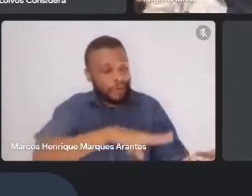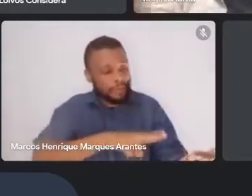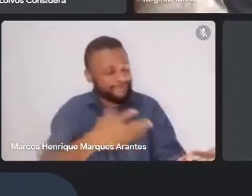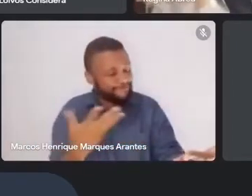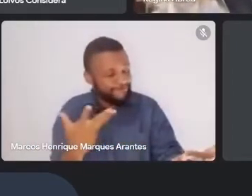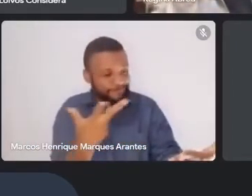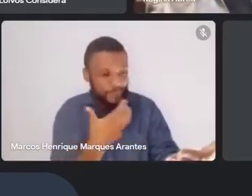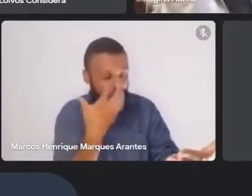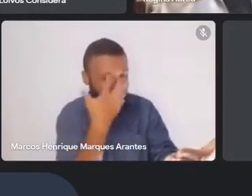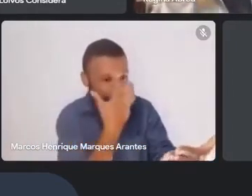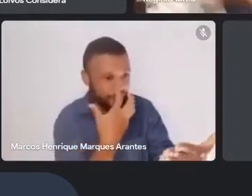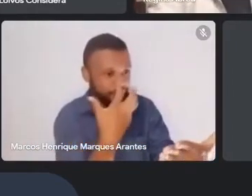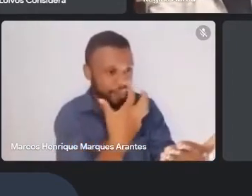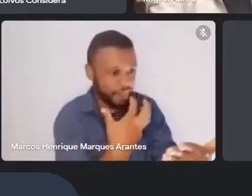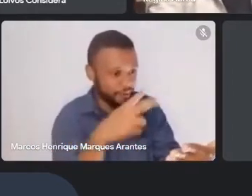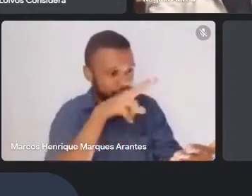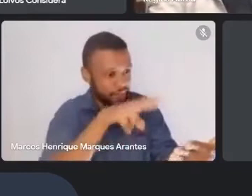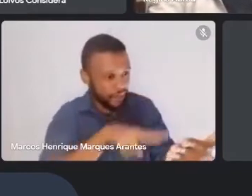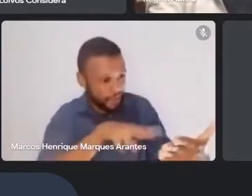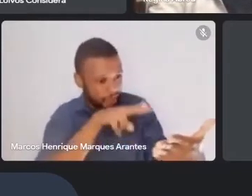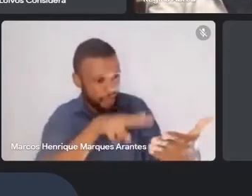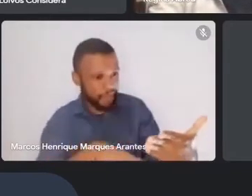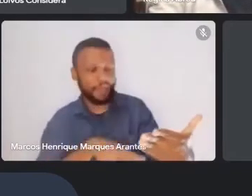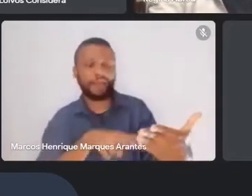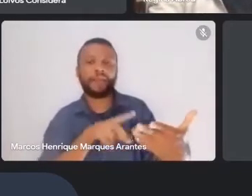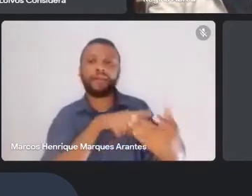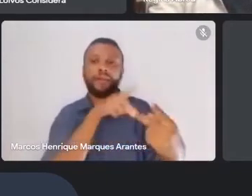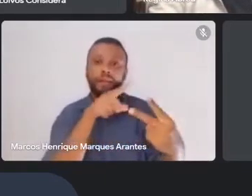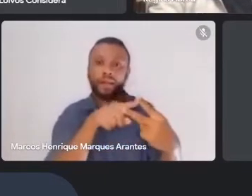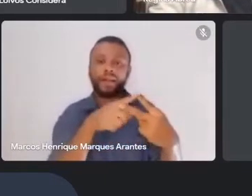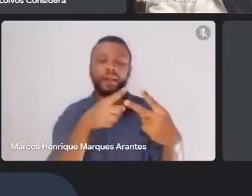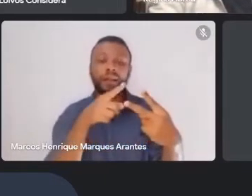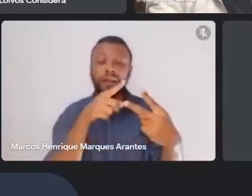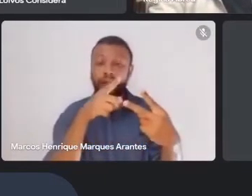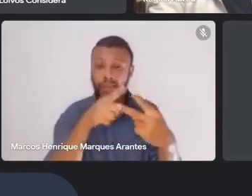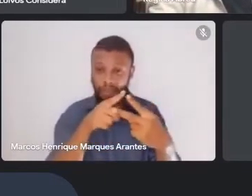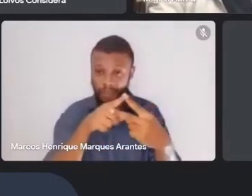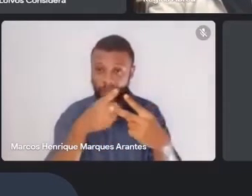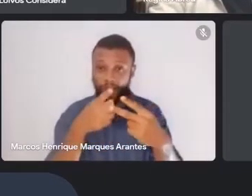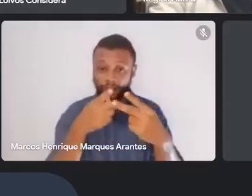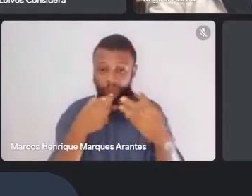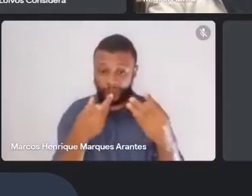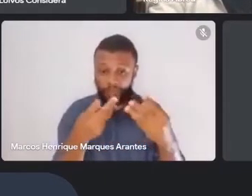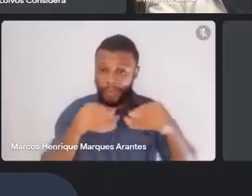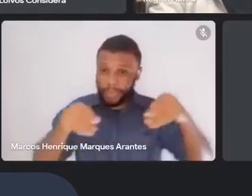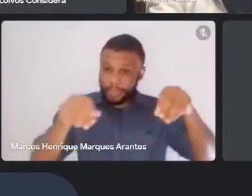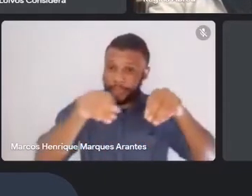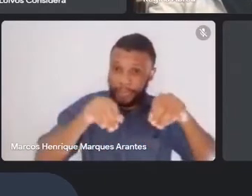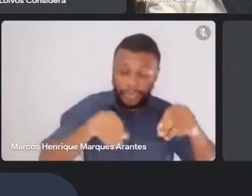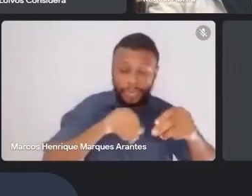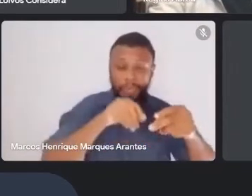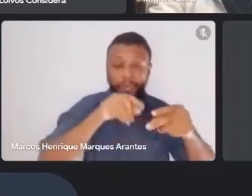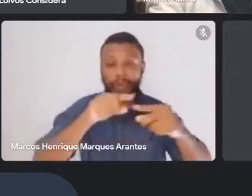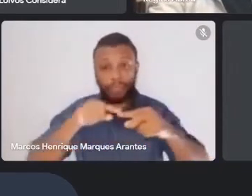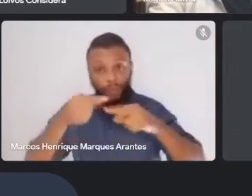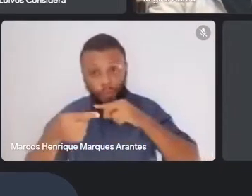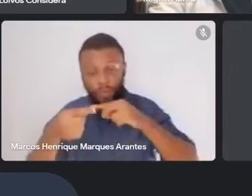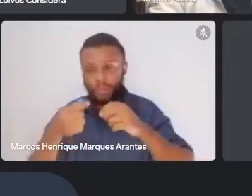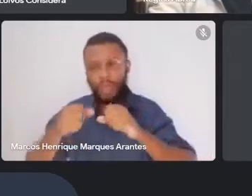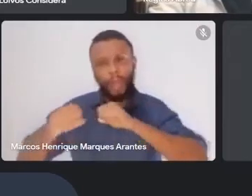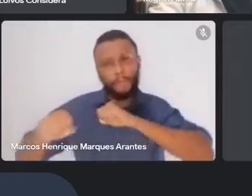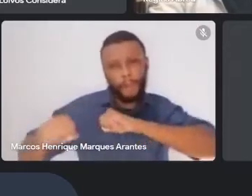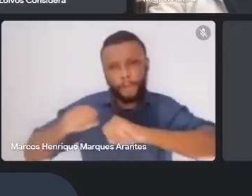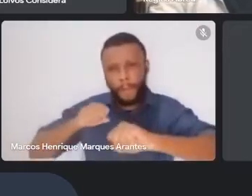incrível. Depois da luta, e depois da Terra, depois da luta, também passaram com uma fertilidade tão